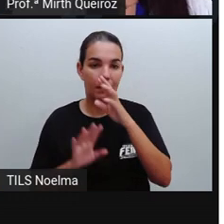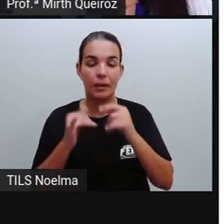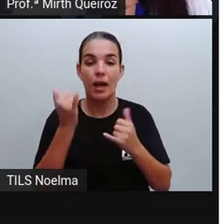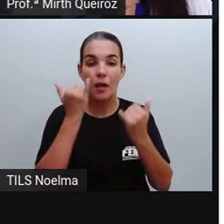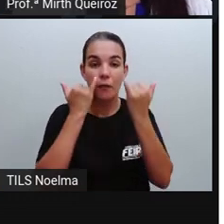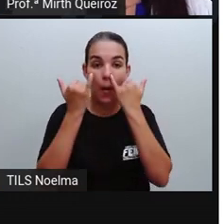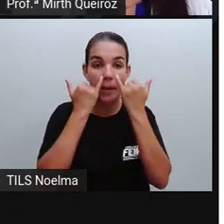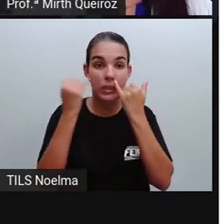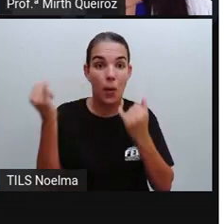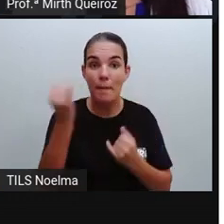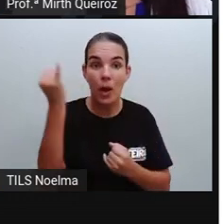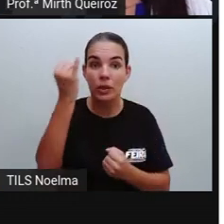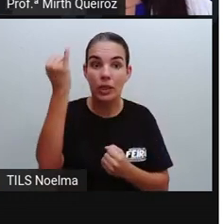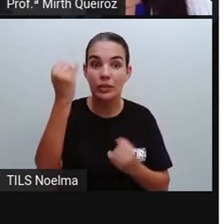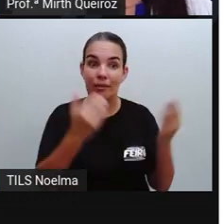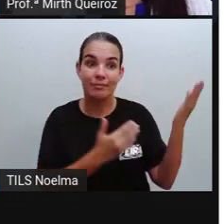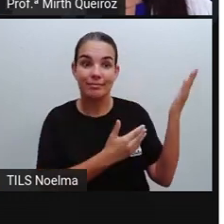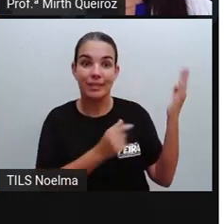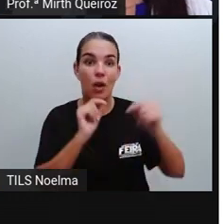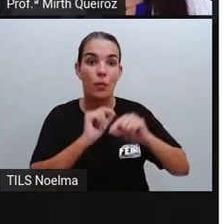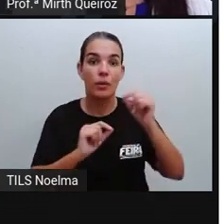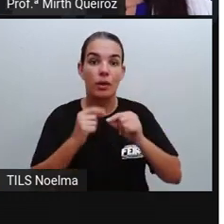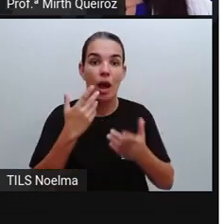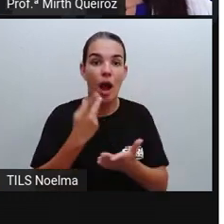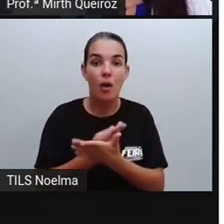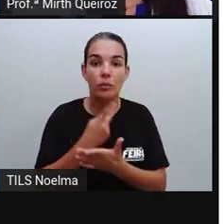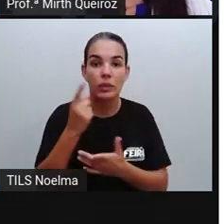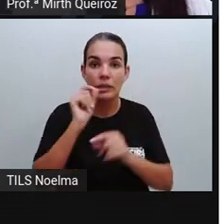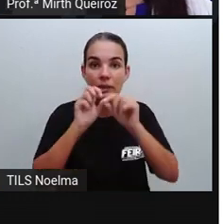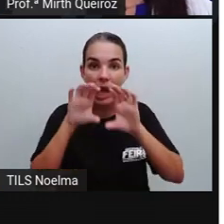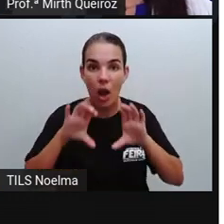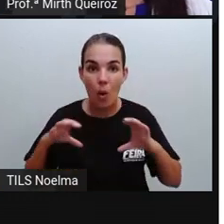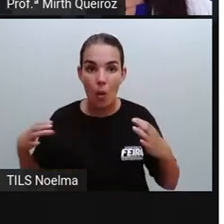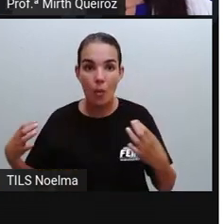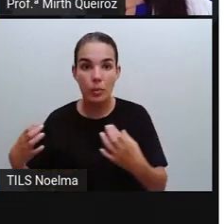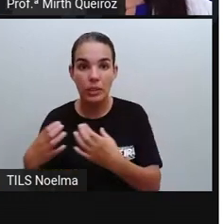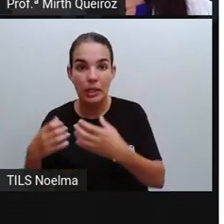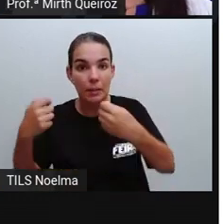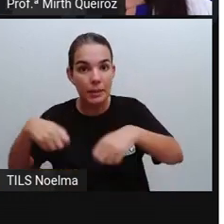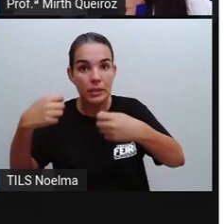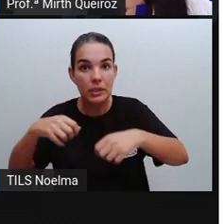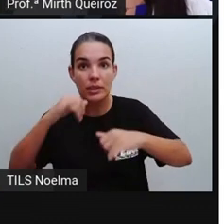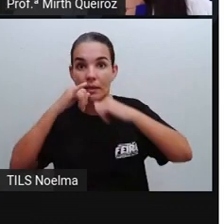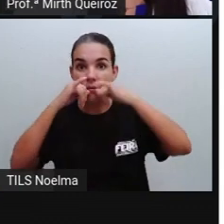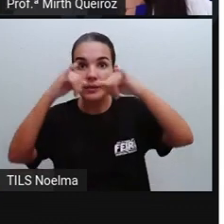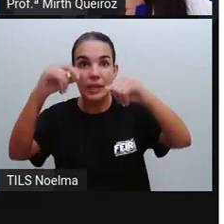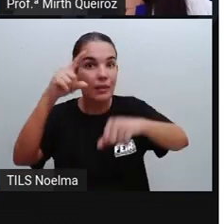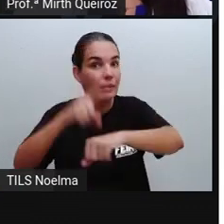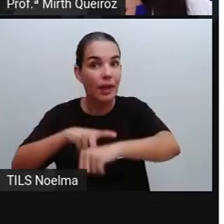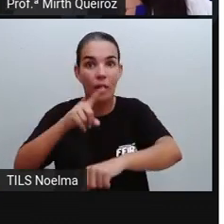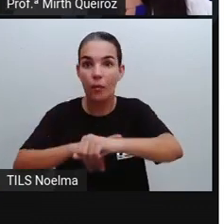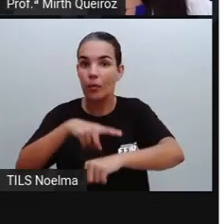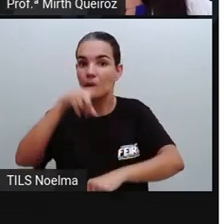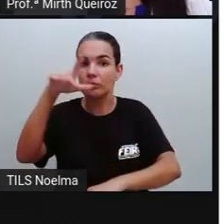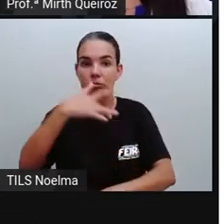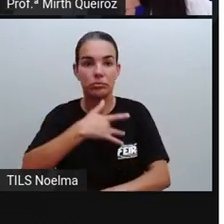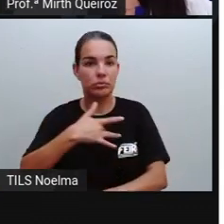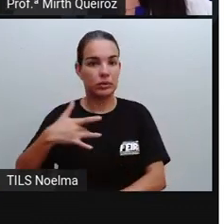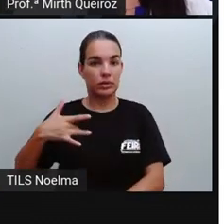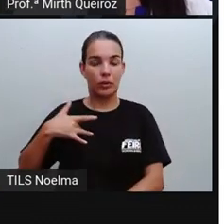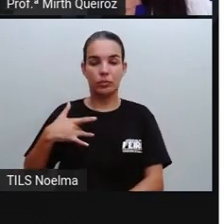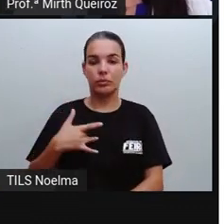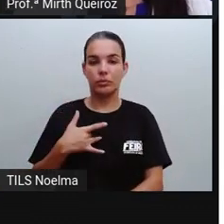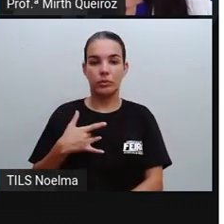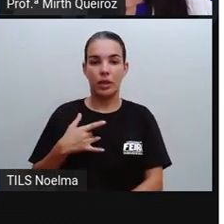Informação importante. A ocorrência de casos na comunidade precisa ser comunicada imediatamente para as autoridades de saúde